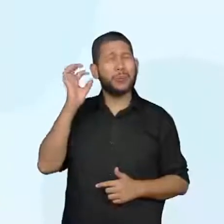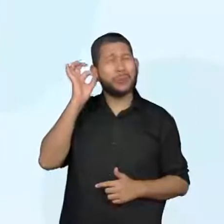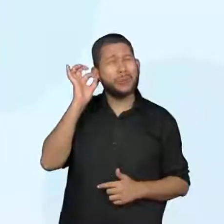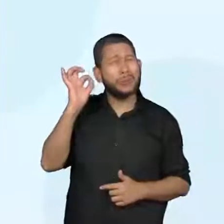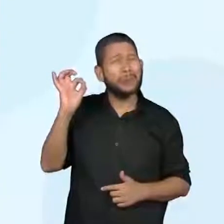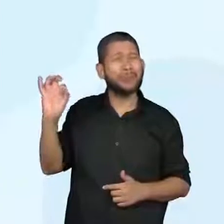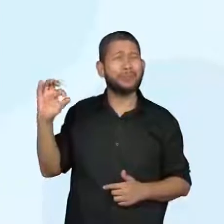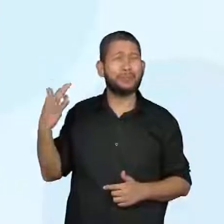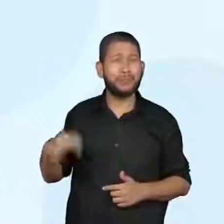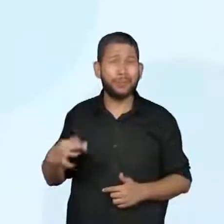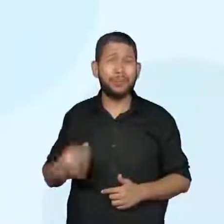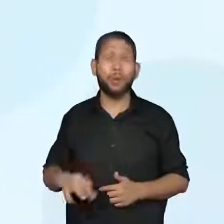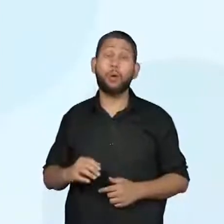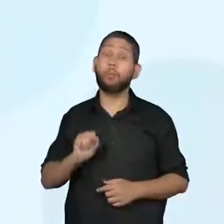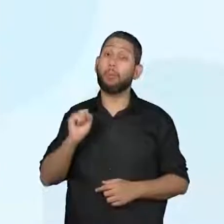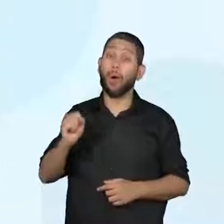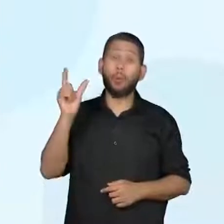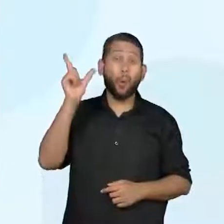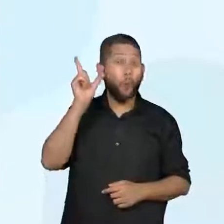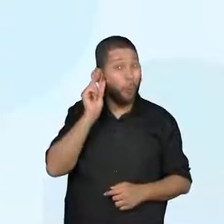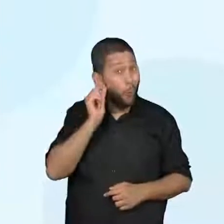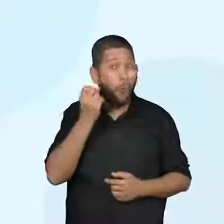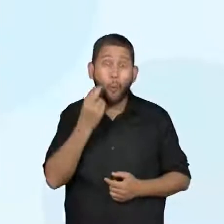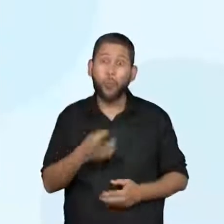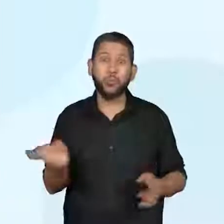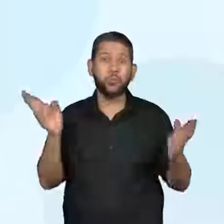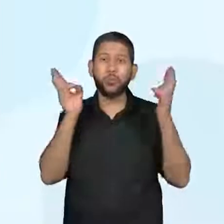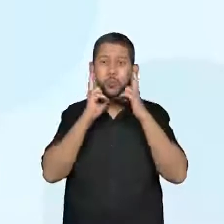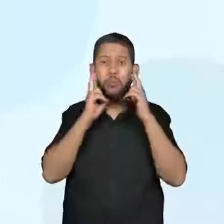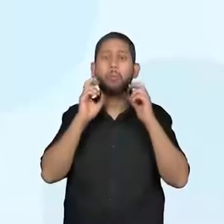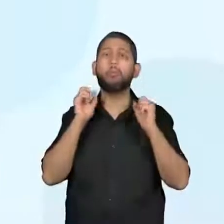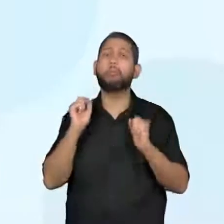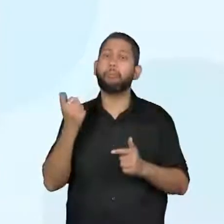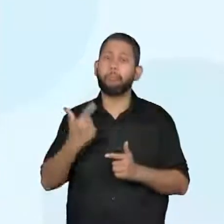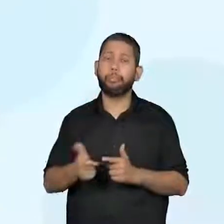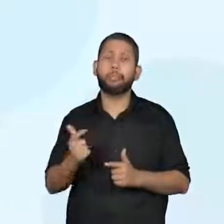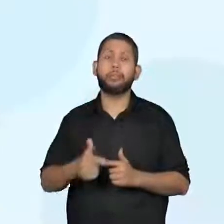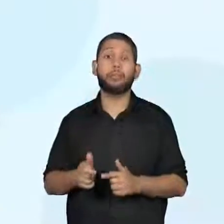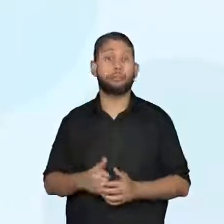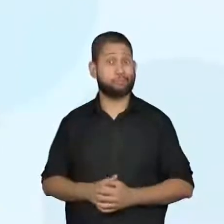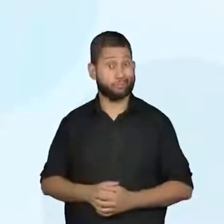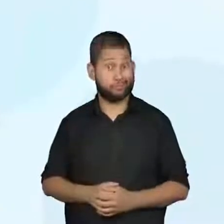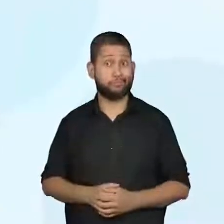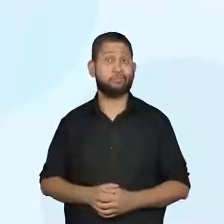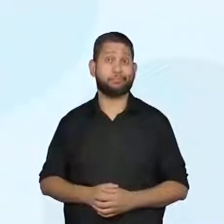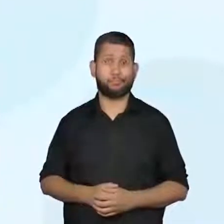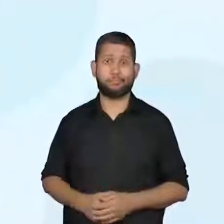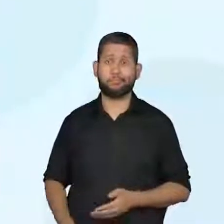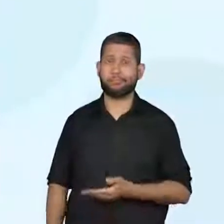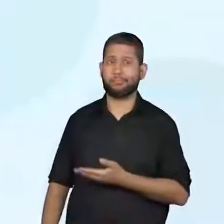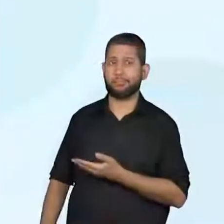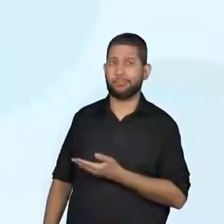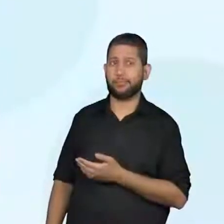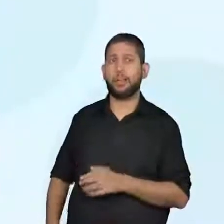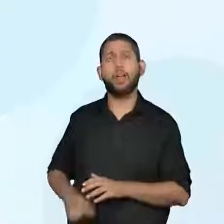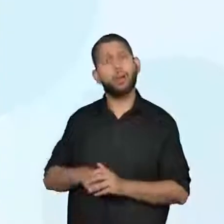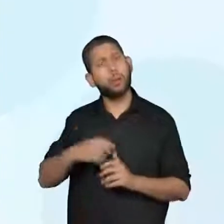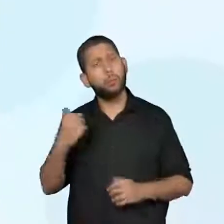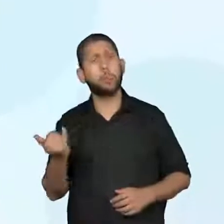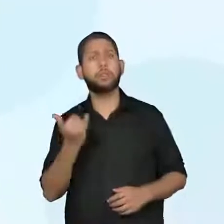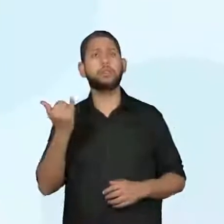cansaço, zumbido no ouvido e até perda auditiva, seja ela parcial ou total.